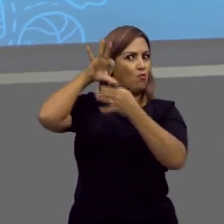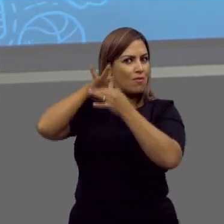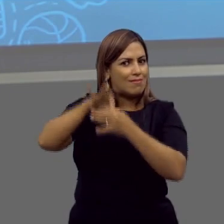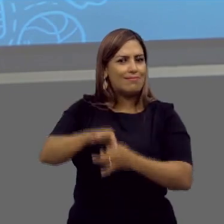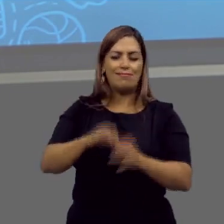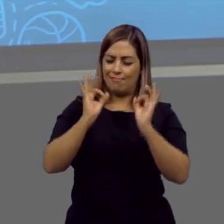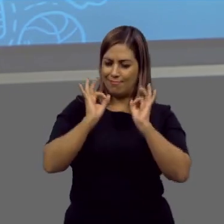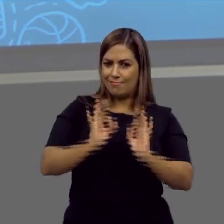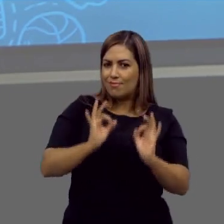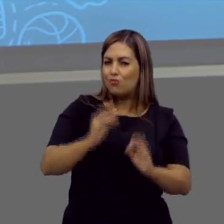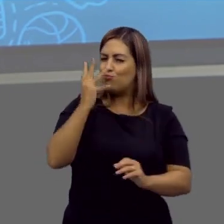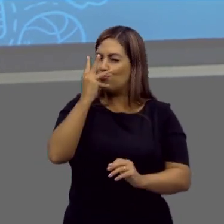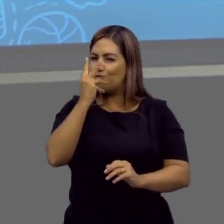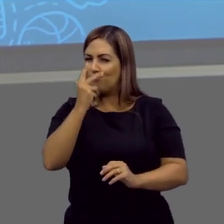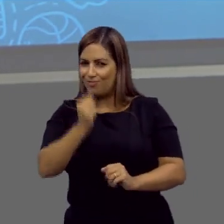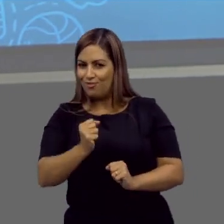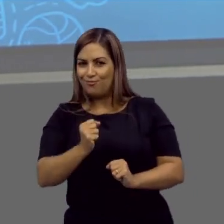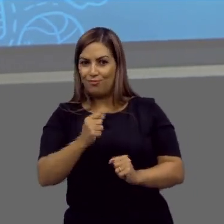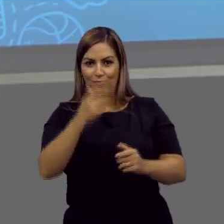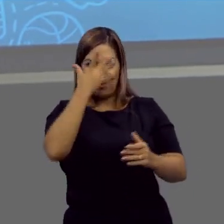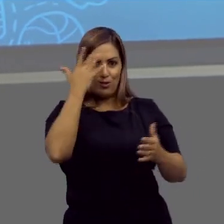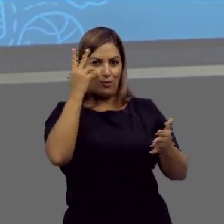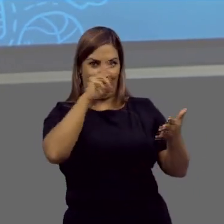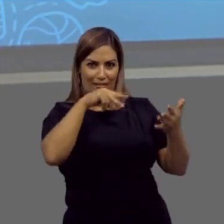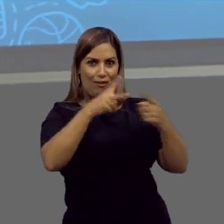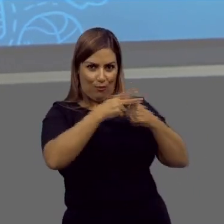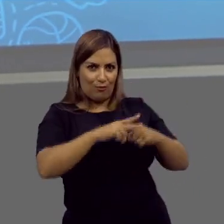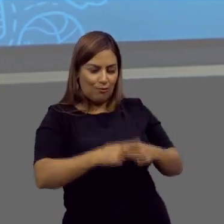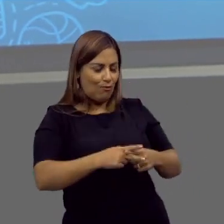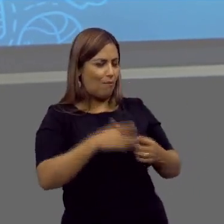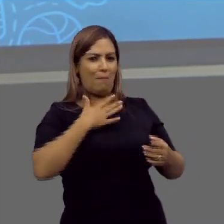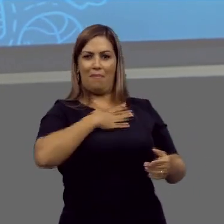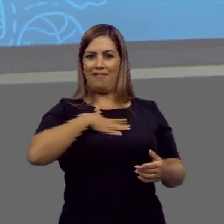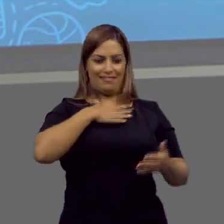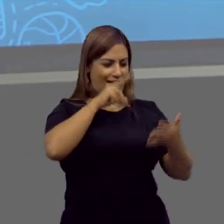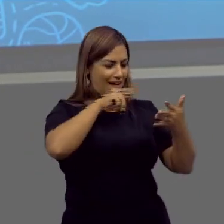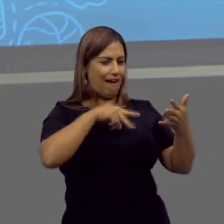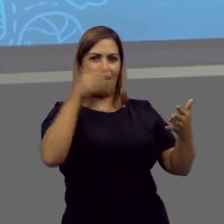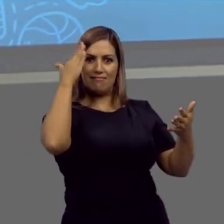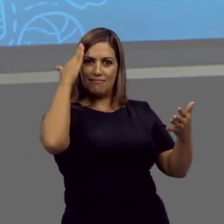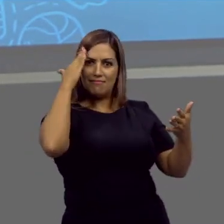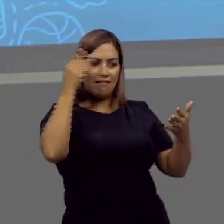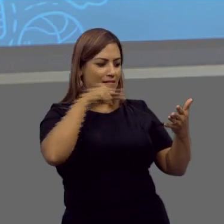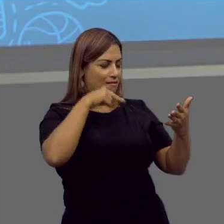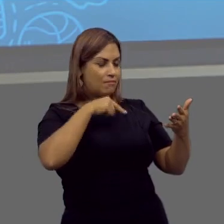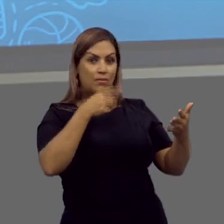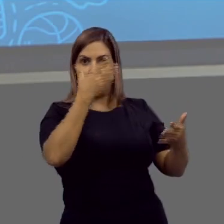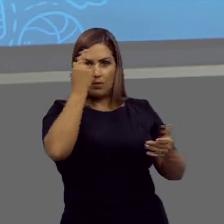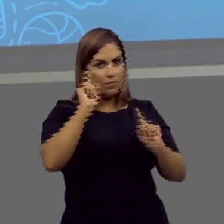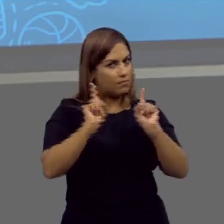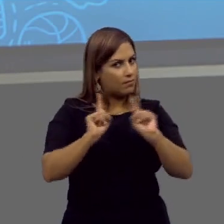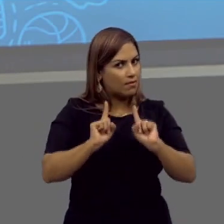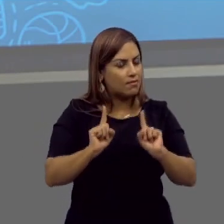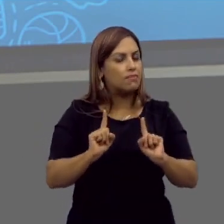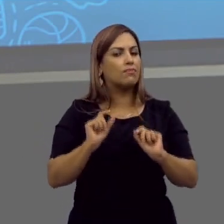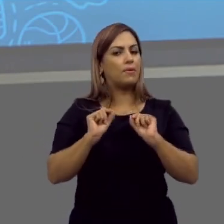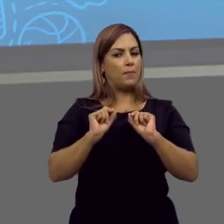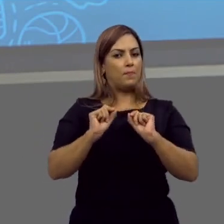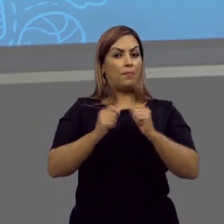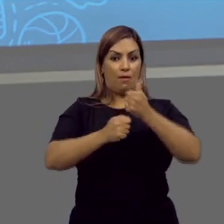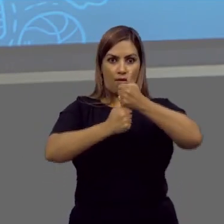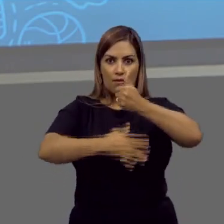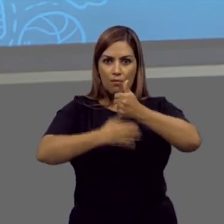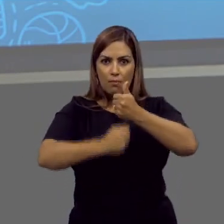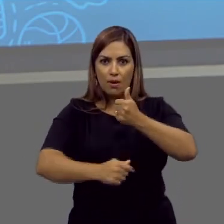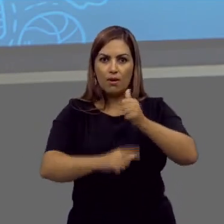De coerência, bem amarradinho, bem bonitinho, seu corretor ter prazer em estar lendo a sua redação. Não se esqueça que dentro